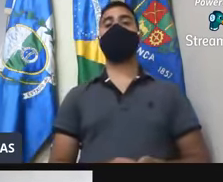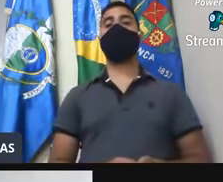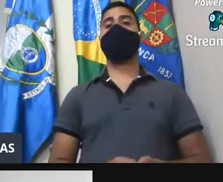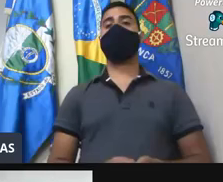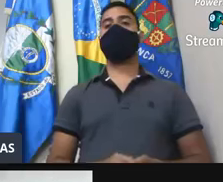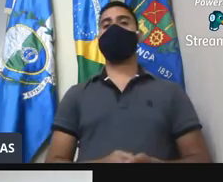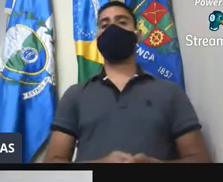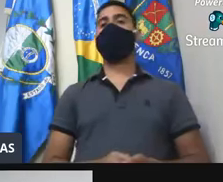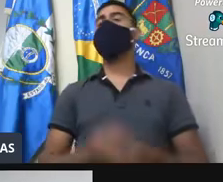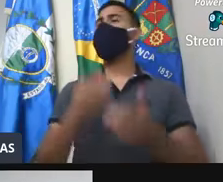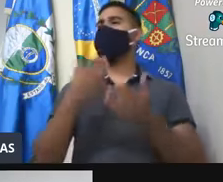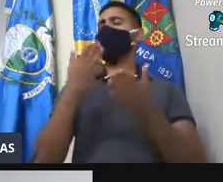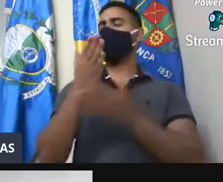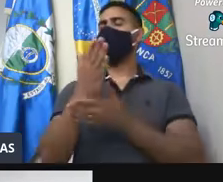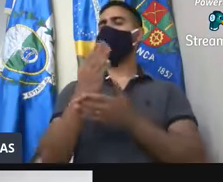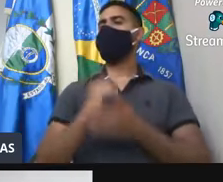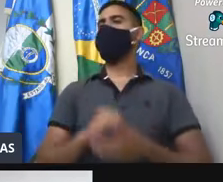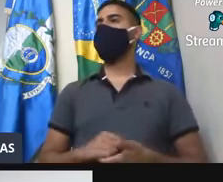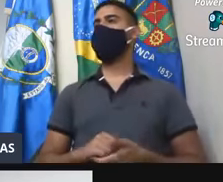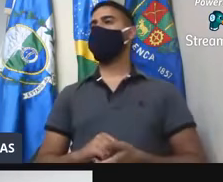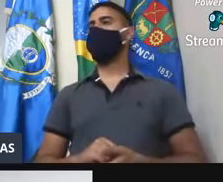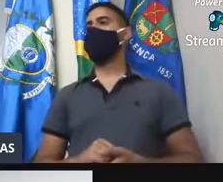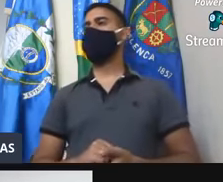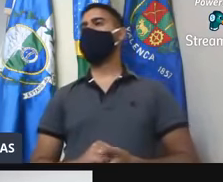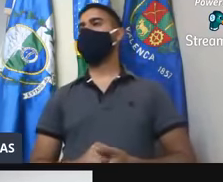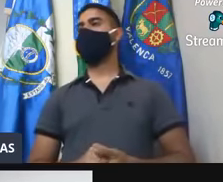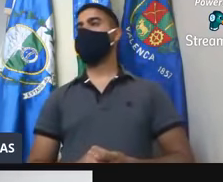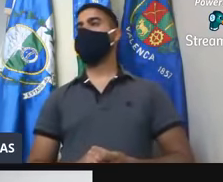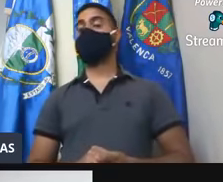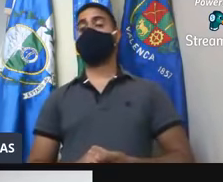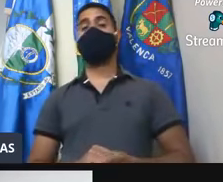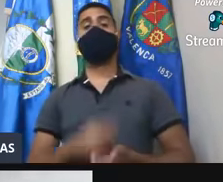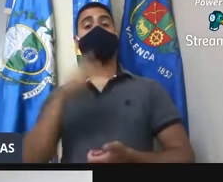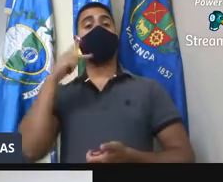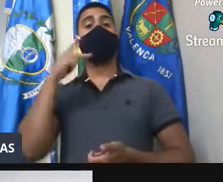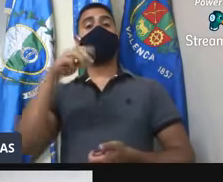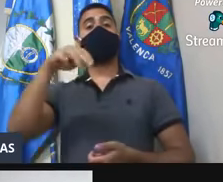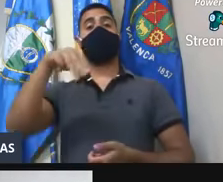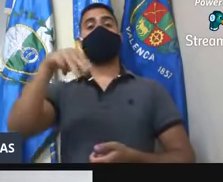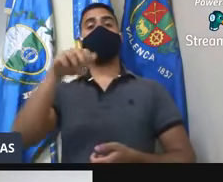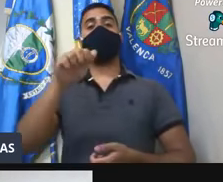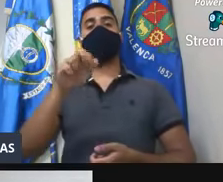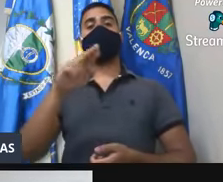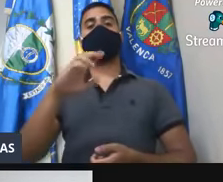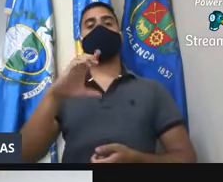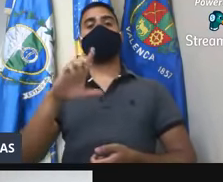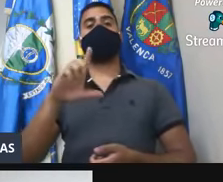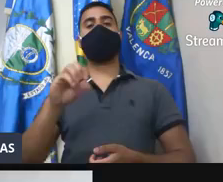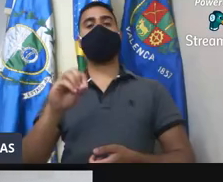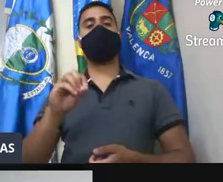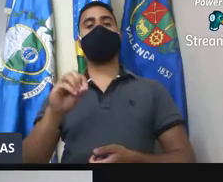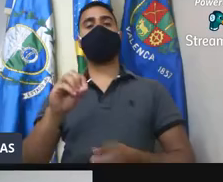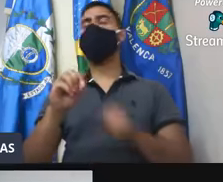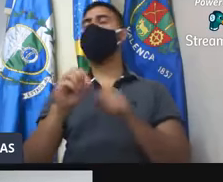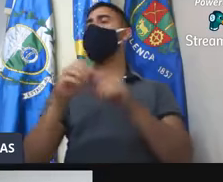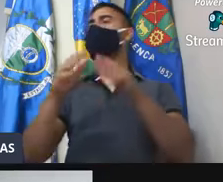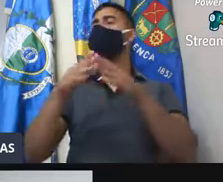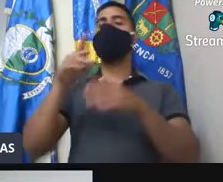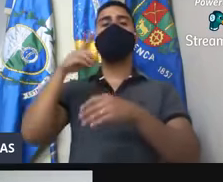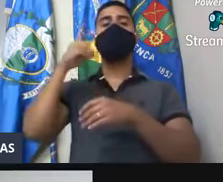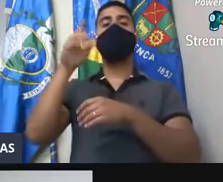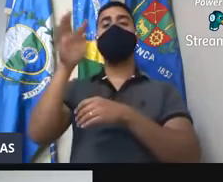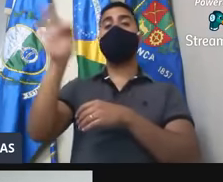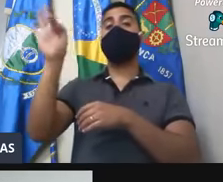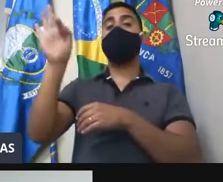em votação, aprovado. O vereador Marcelo requer ao deputado federal